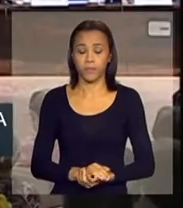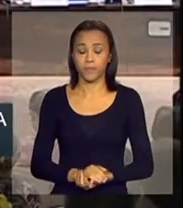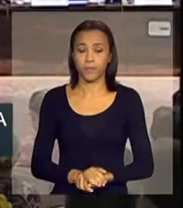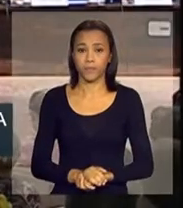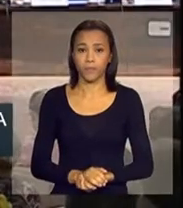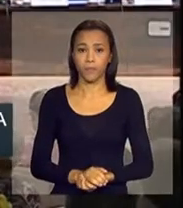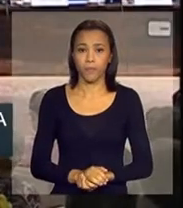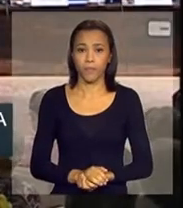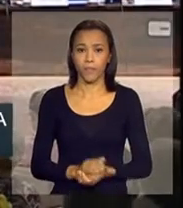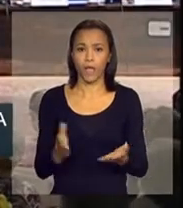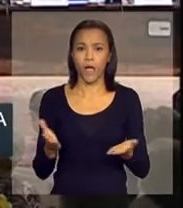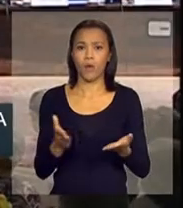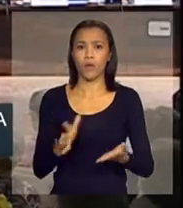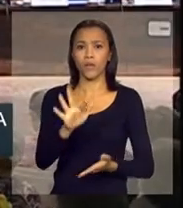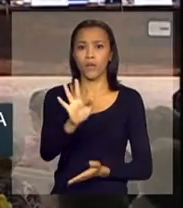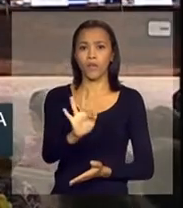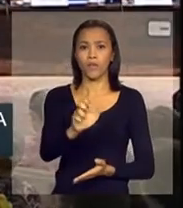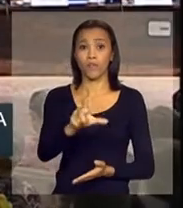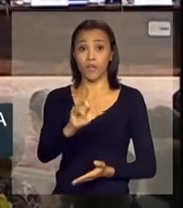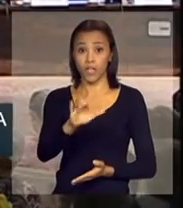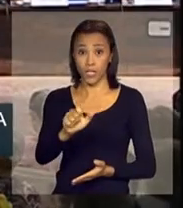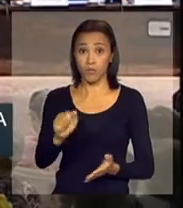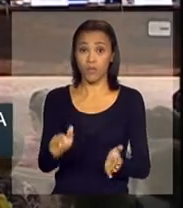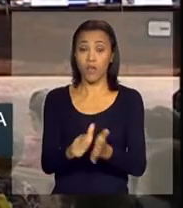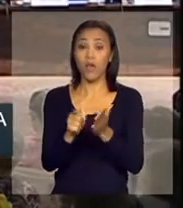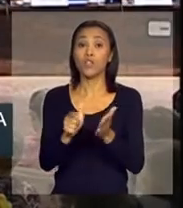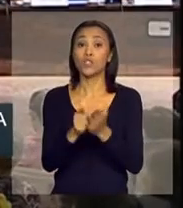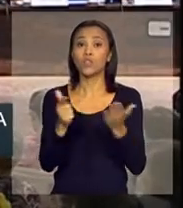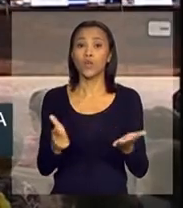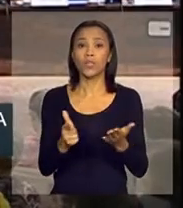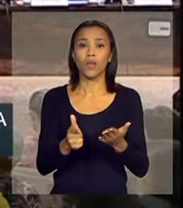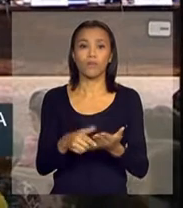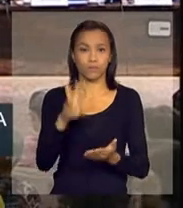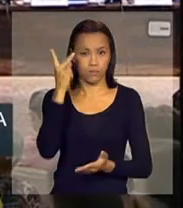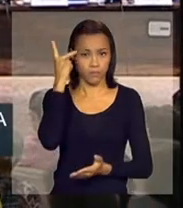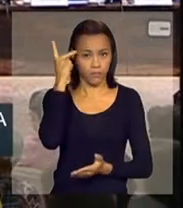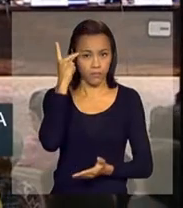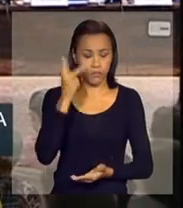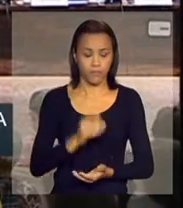Agora, por favor, Felipe Coutinho, Folha de São Paulo. Aqui, ministro.